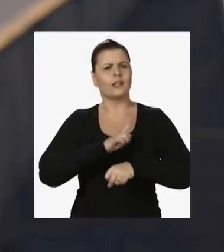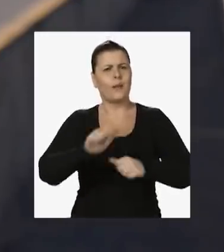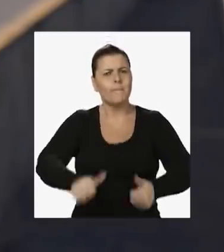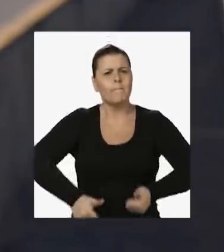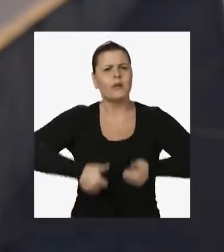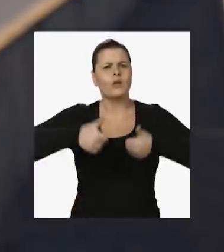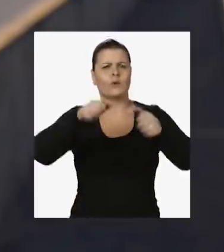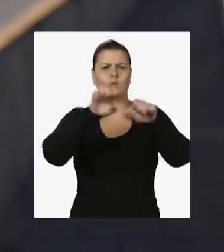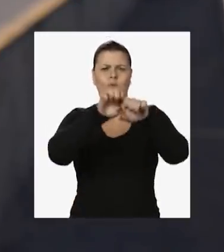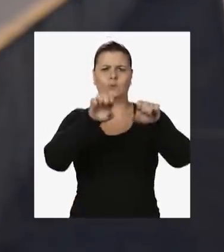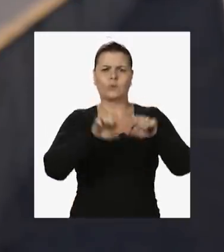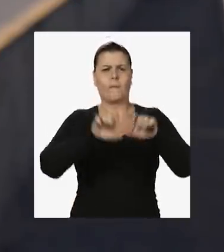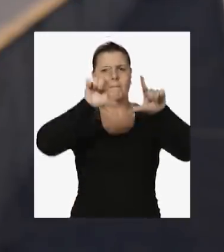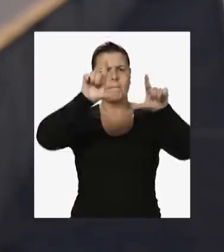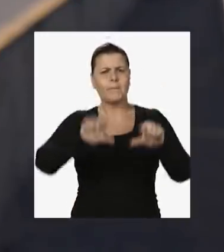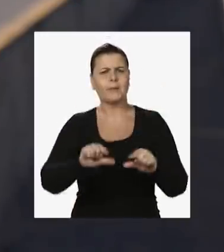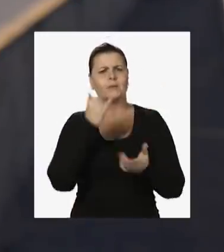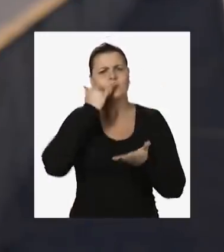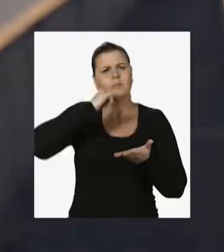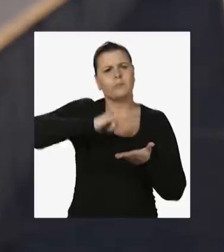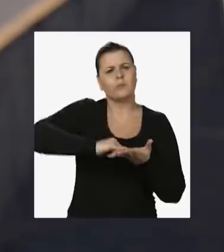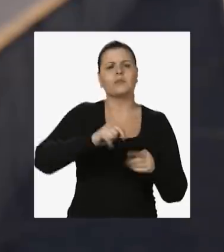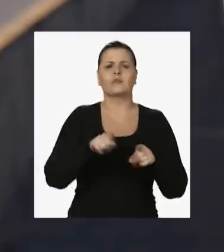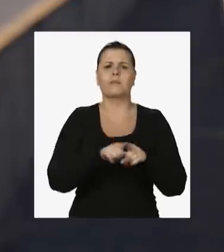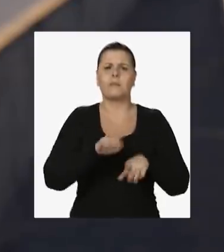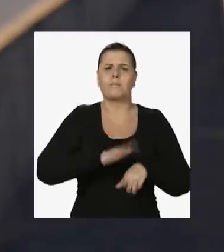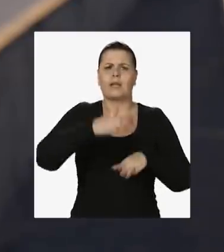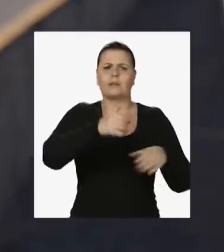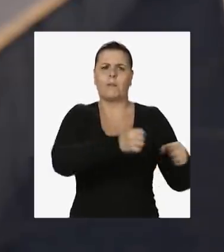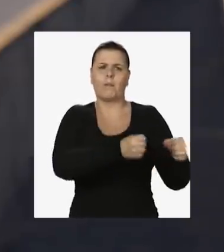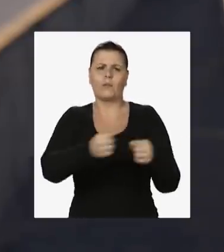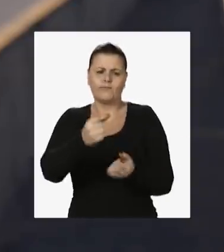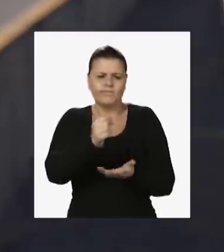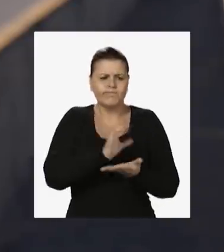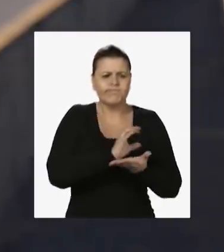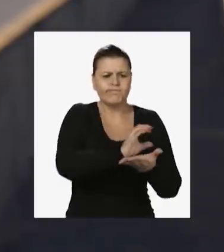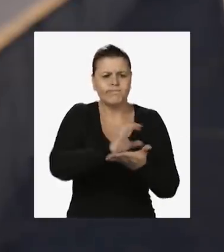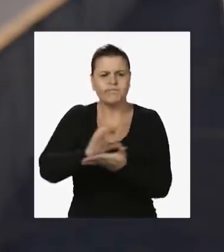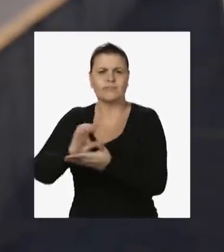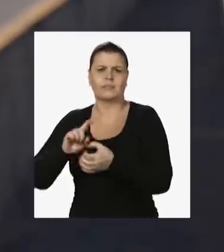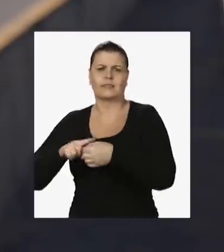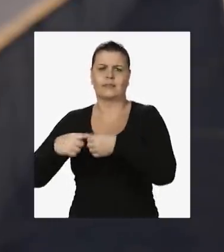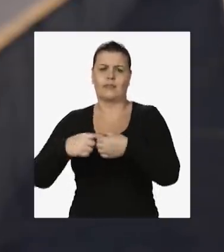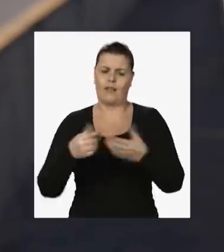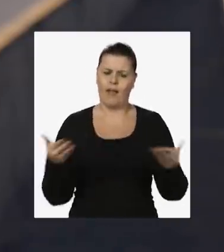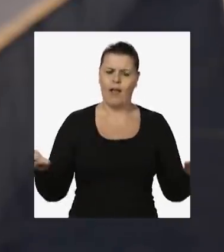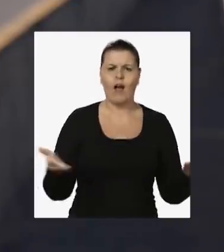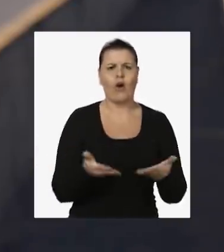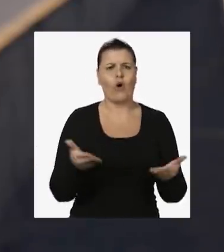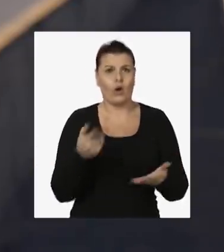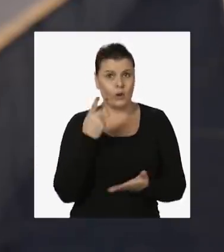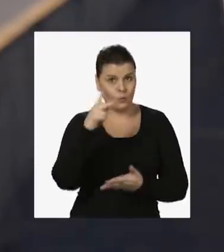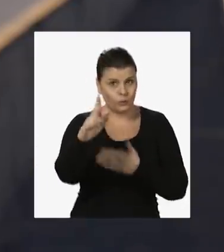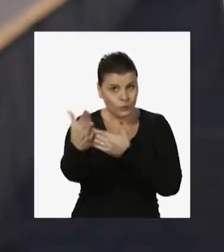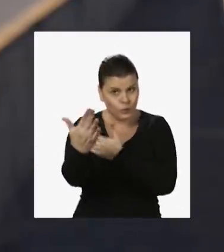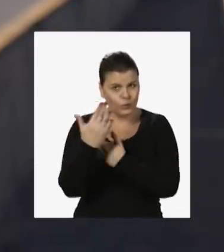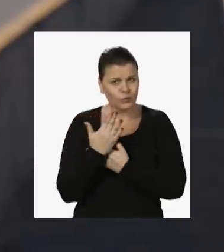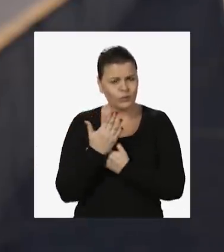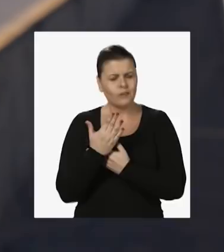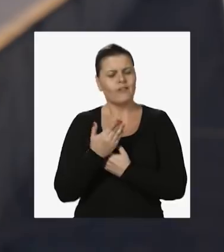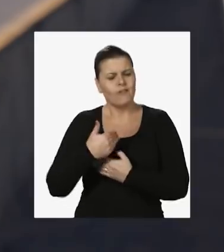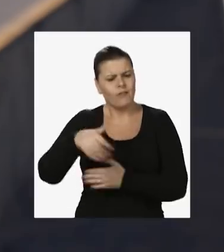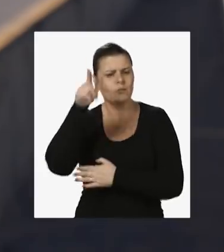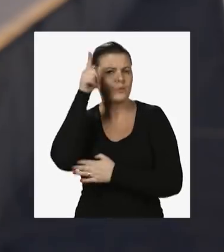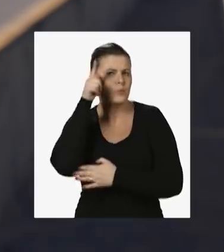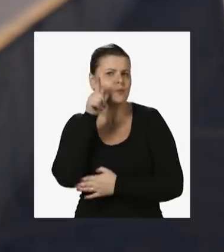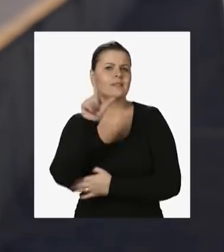infraestrutura, menor carga tributária e mais poder de investimento para os municípios. Agora, com a tua ajuda, vamos